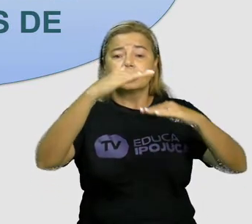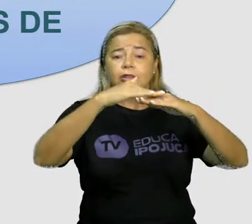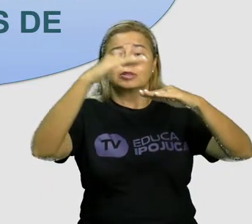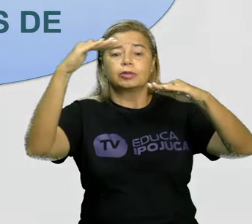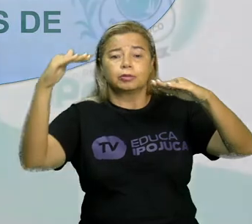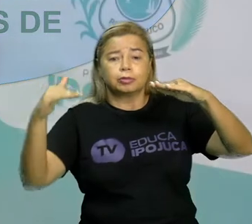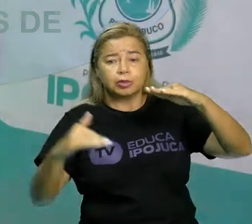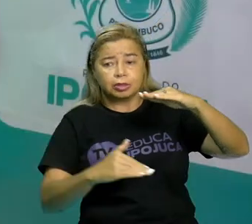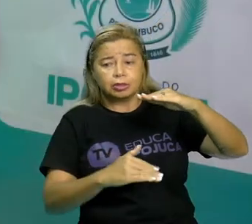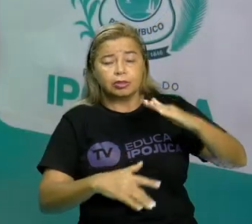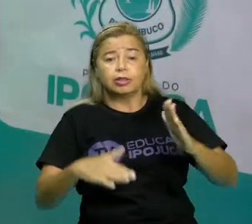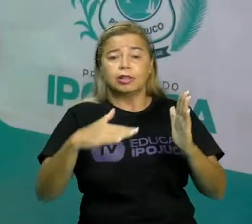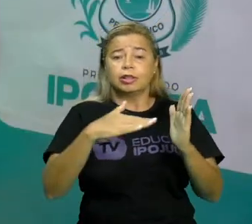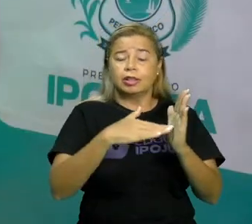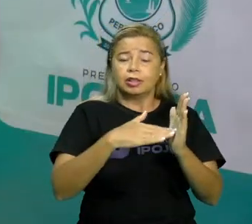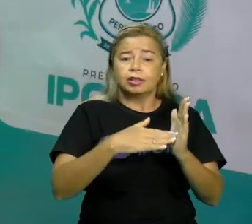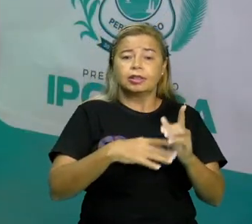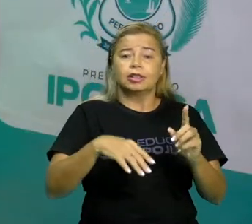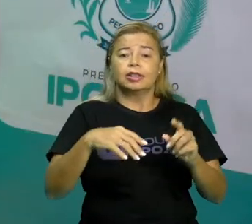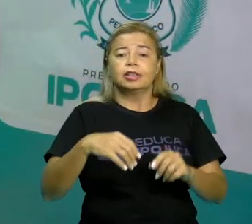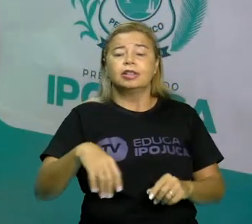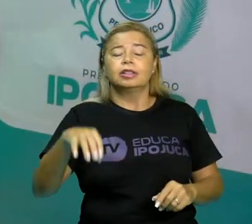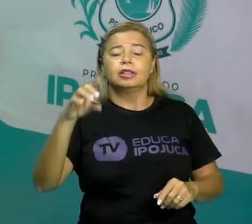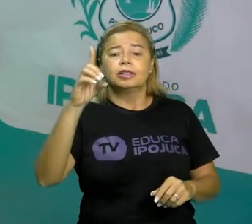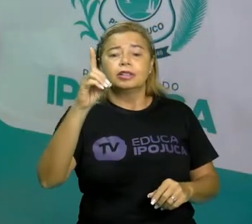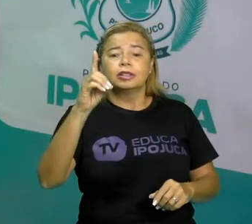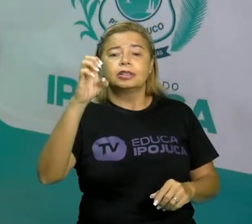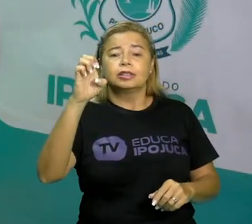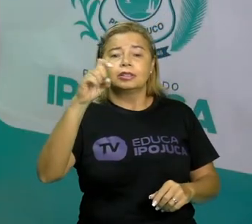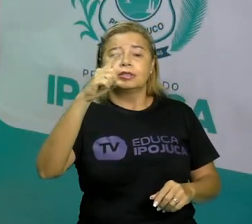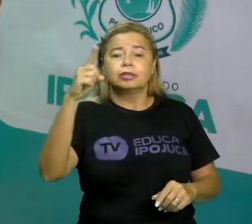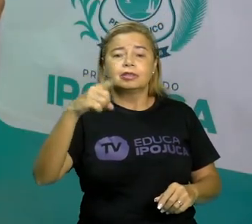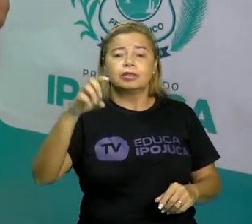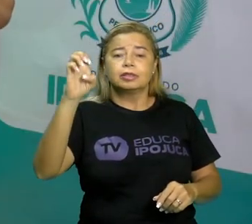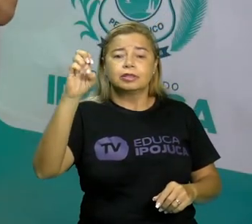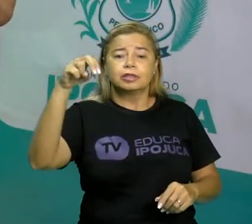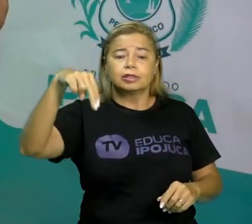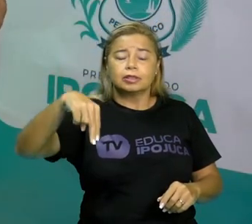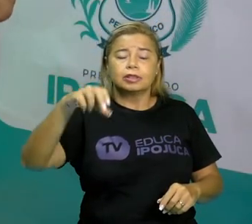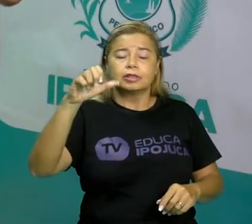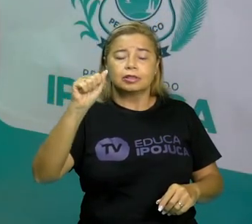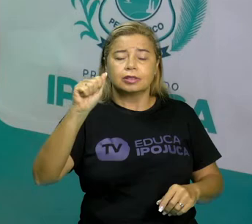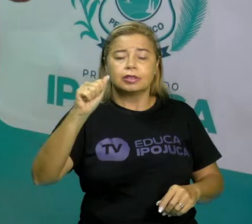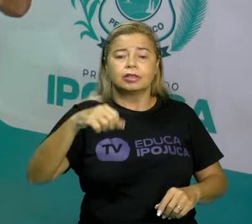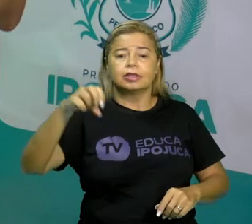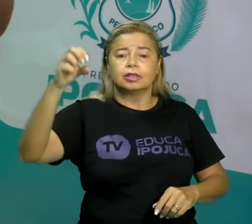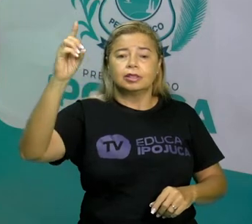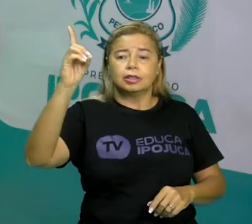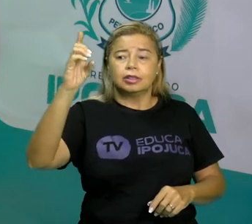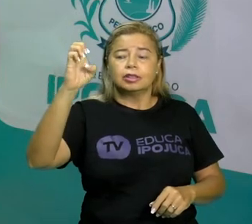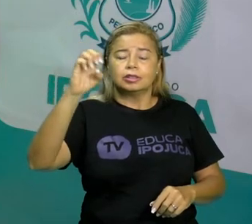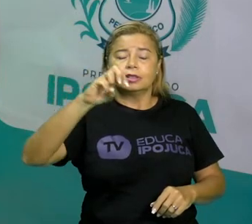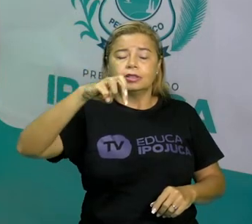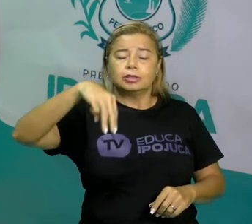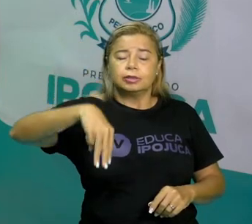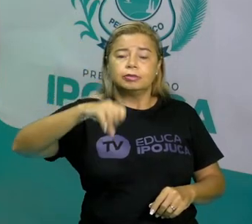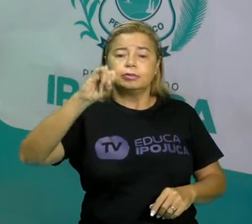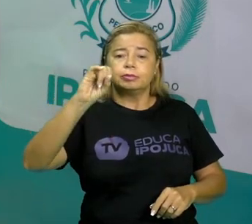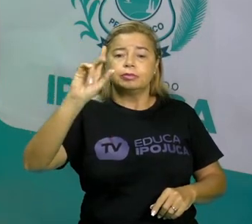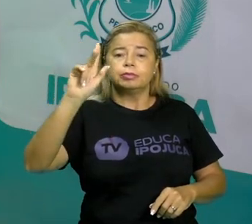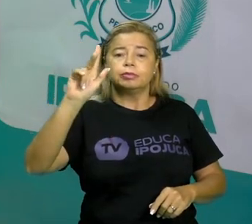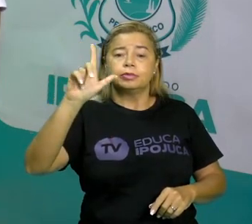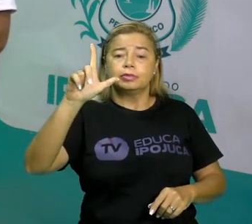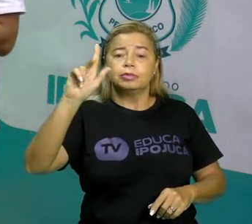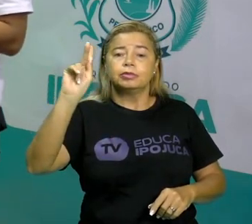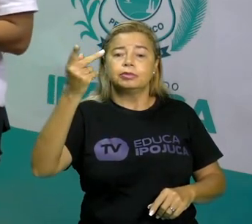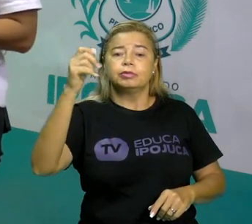dezena de milhar. Como assim? Como eu mostrei a vocês, nós temos um quadro de lugar, onde